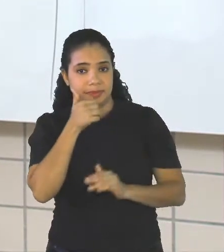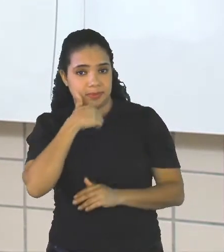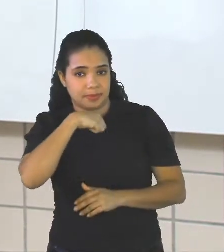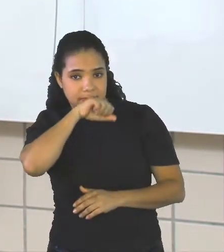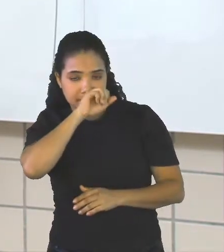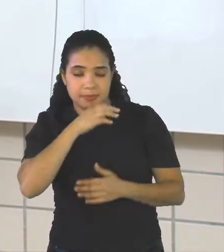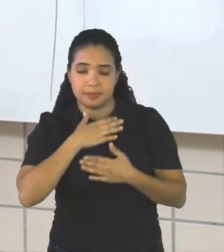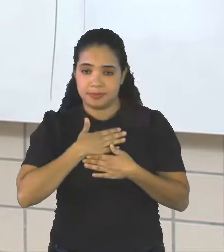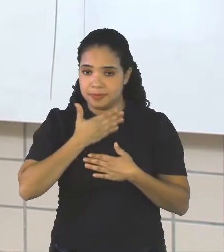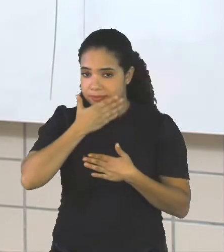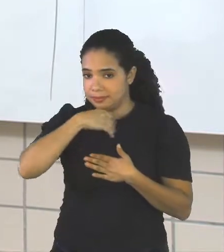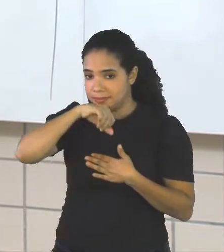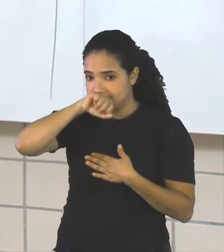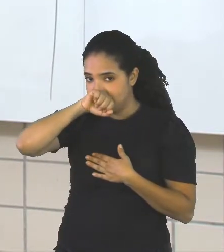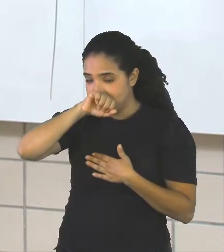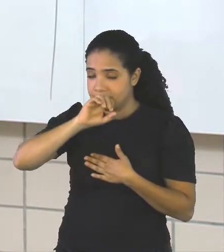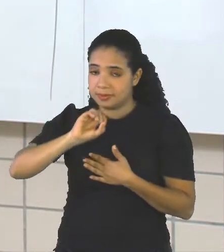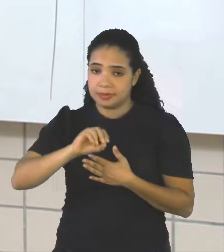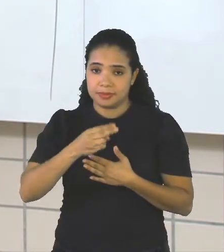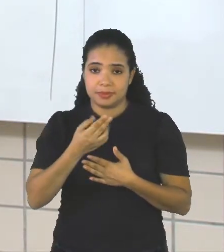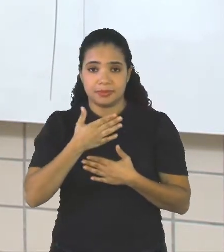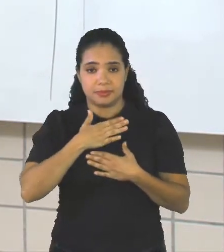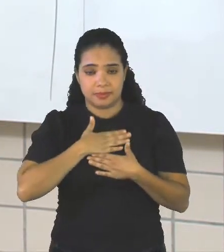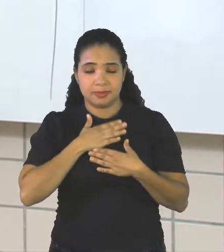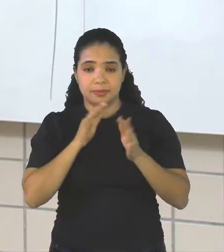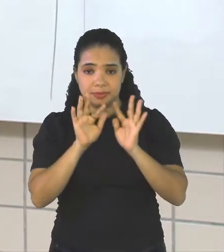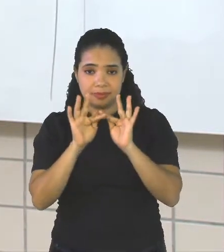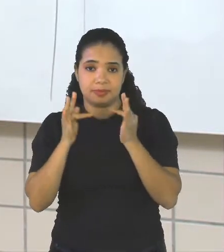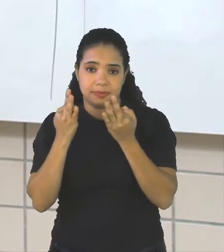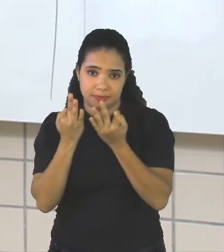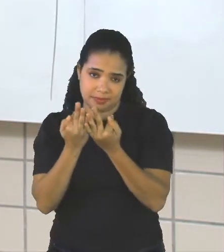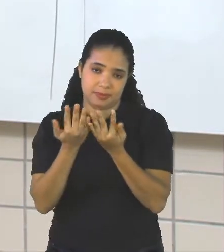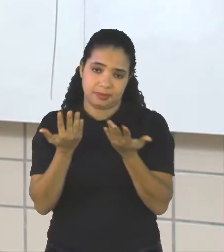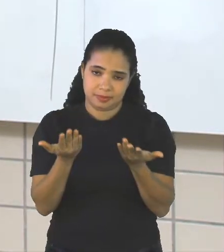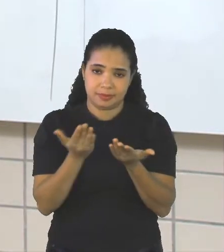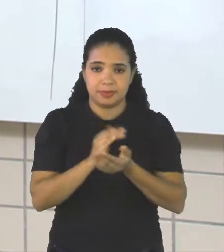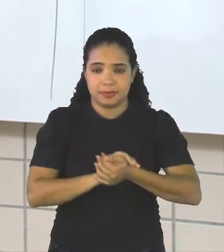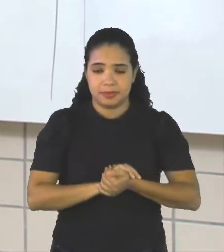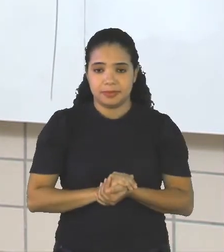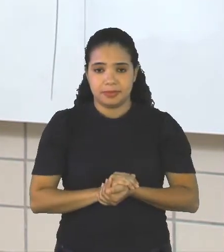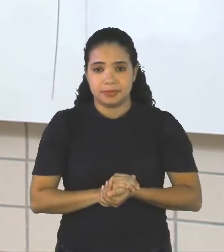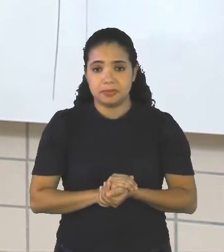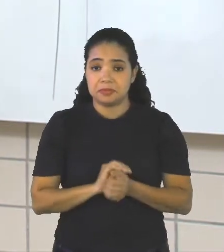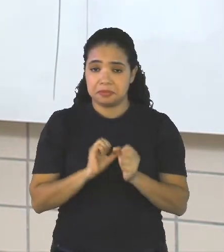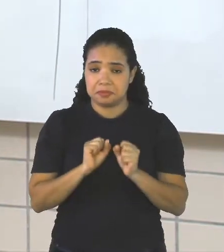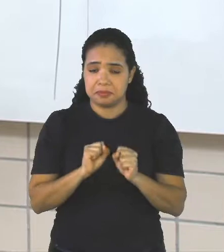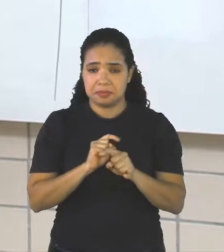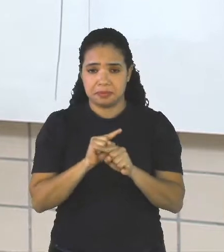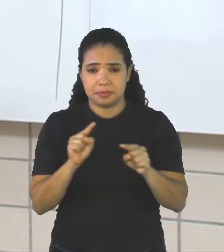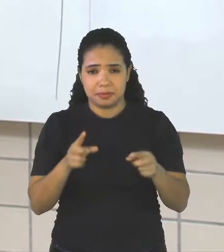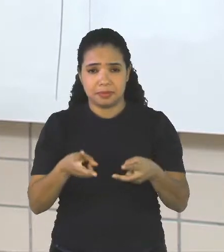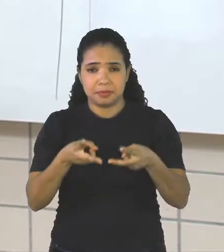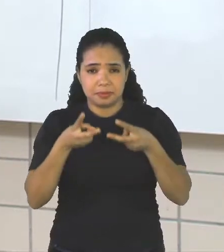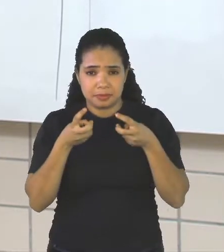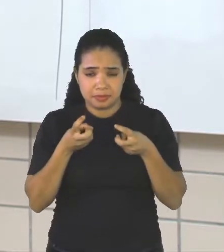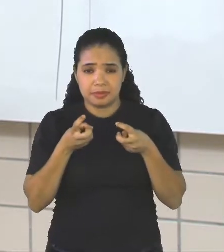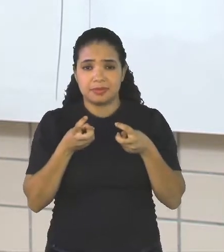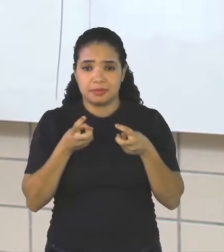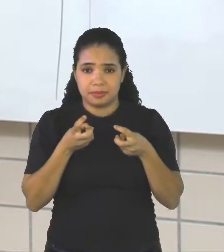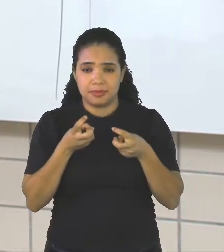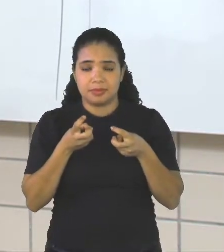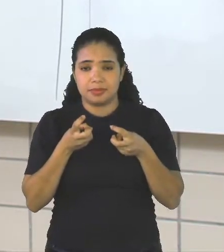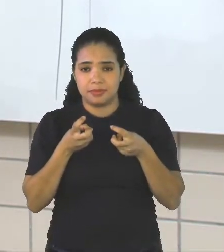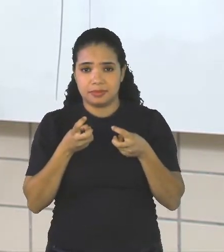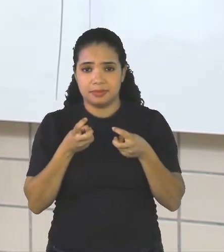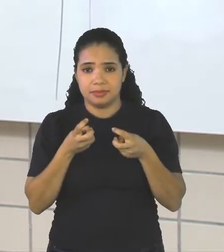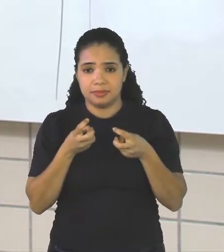poderia falar My Parents Olha só Meus Pais Vocês podem perceber então Que ele, né? Ele